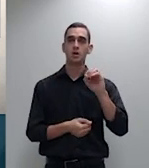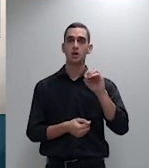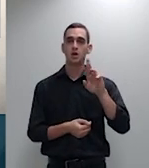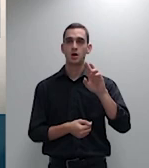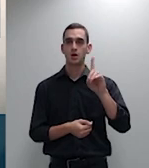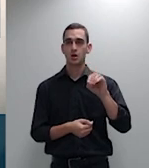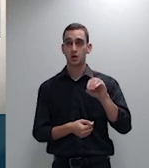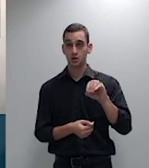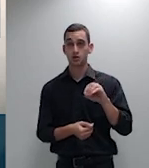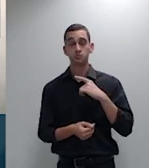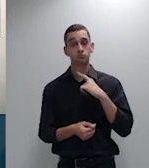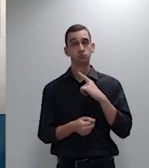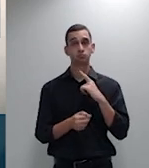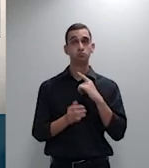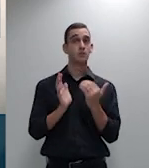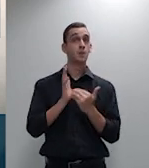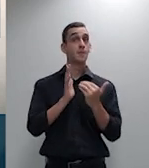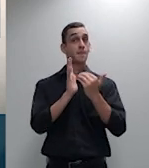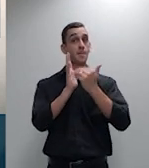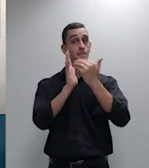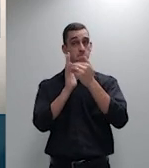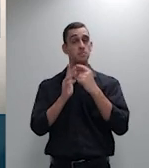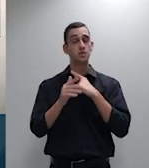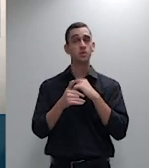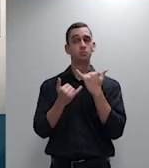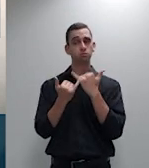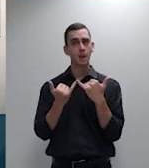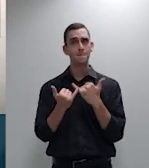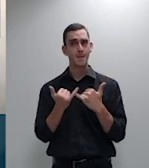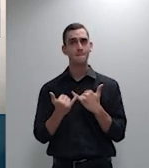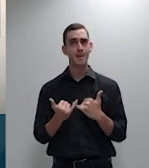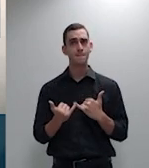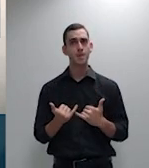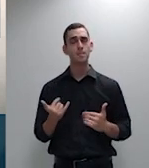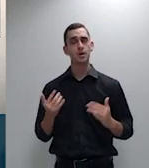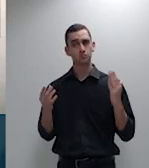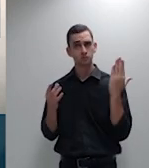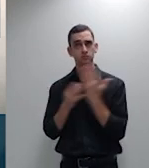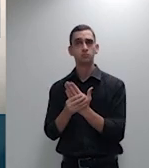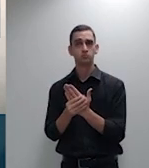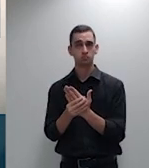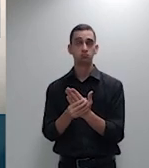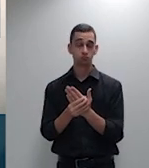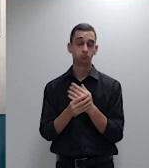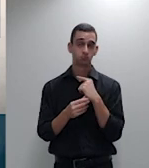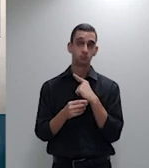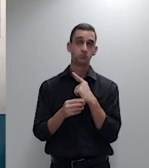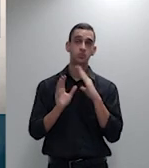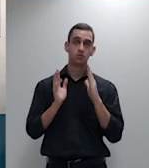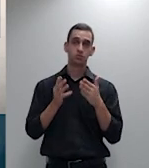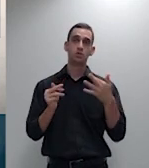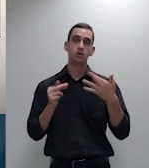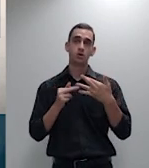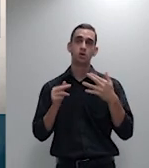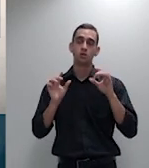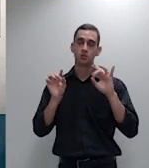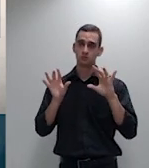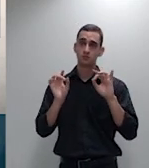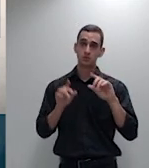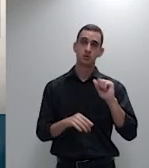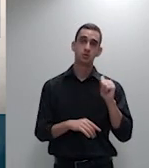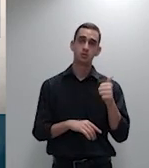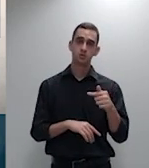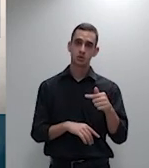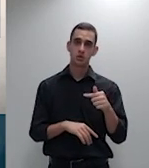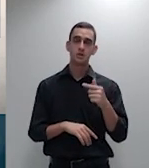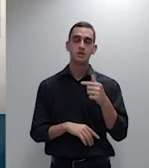no mesmo sentido cito aqui o precedente do ministro Cueva no RESP 1673-366 do